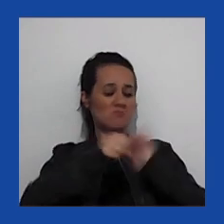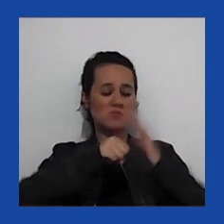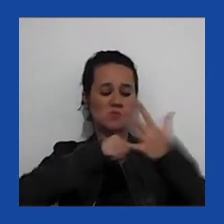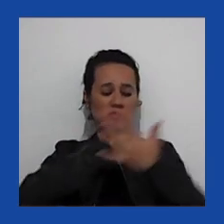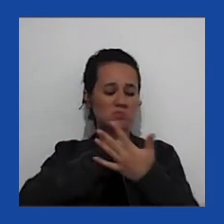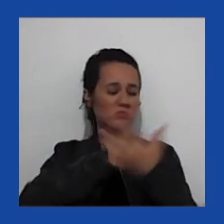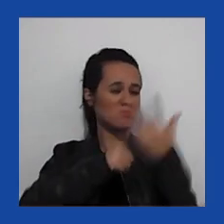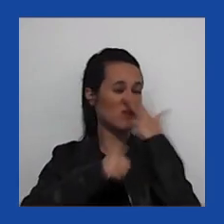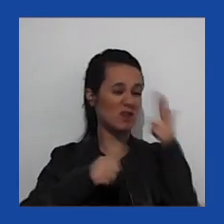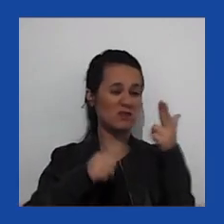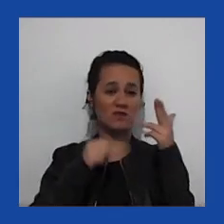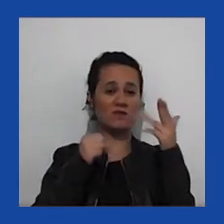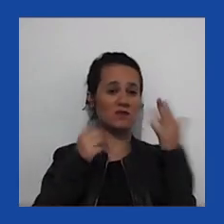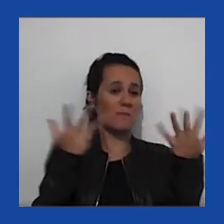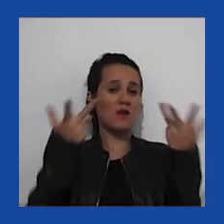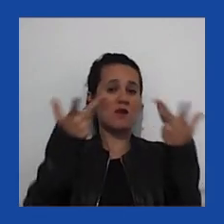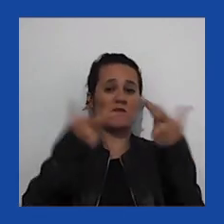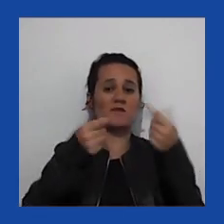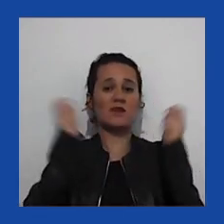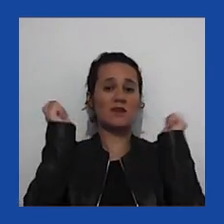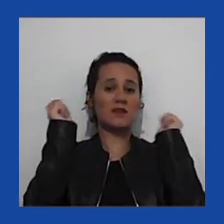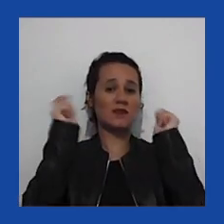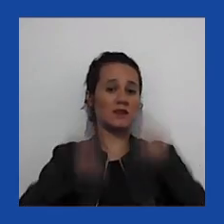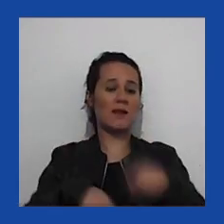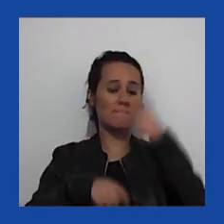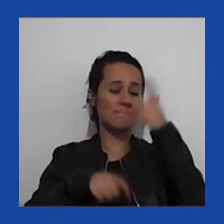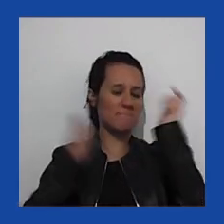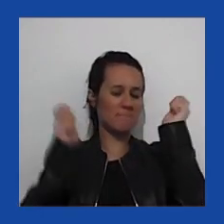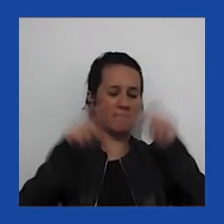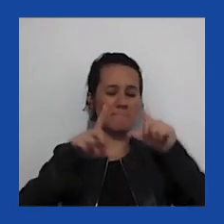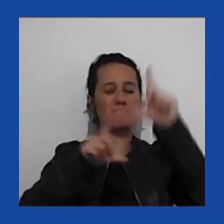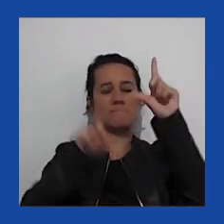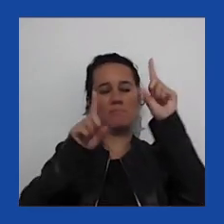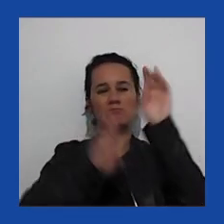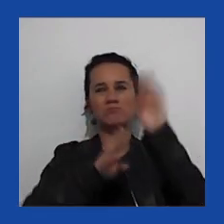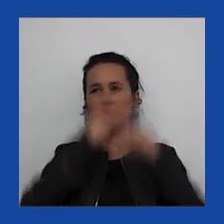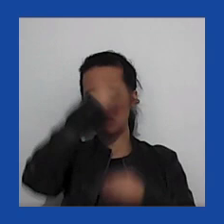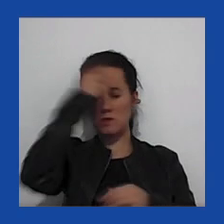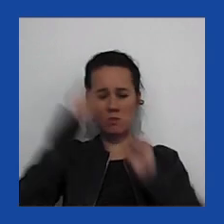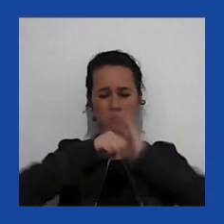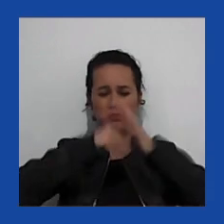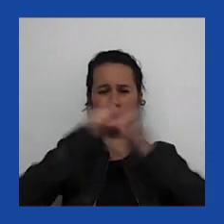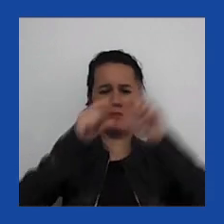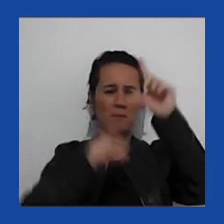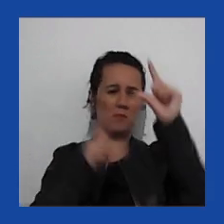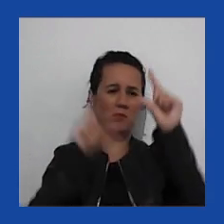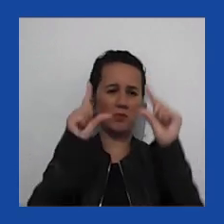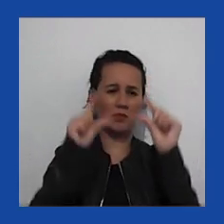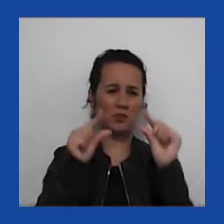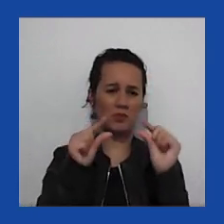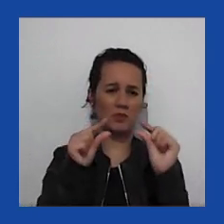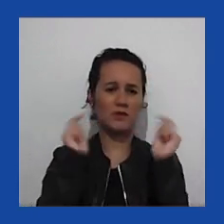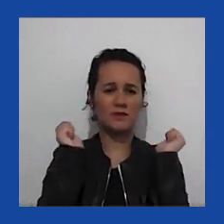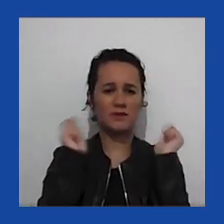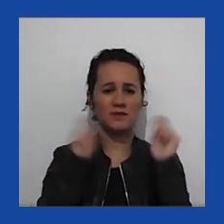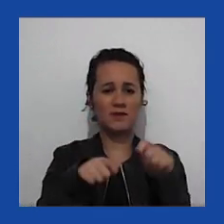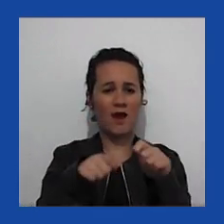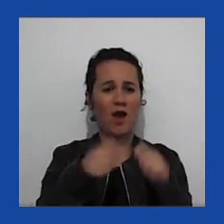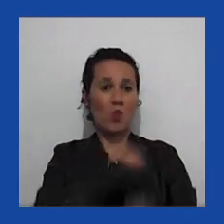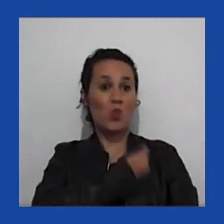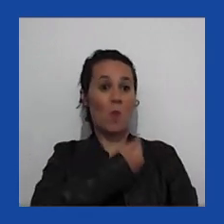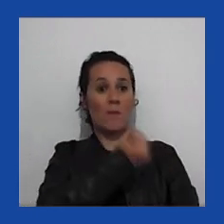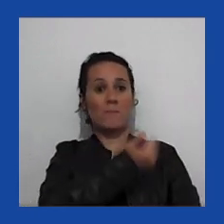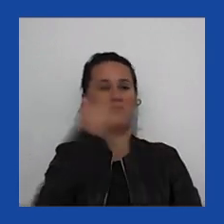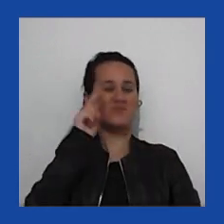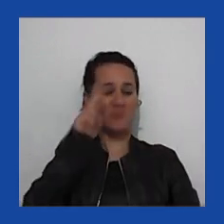os números de casos seriam muito baixos nos Estados republicanos, que simplesmente não é verdade. Se você pega